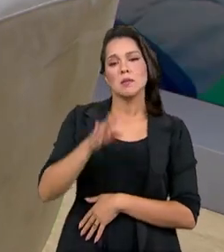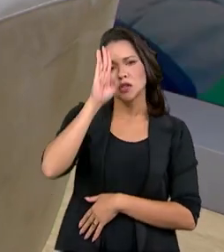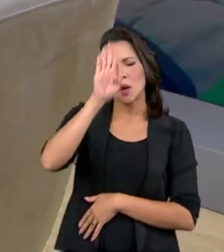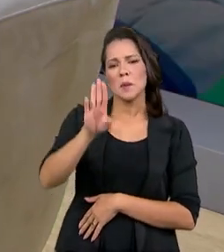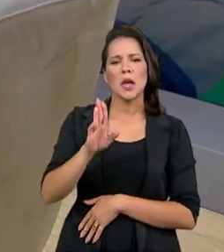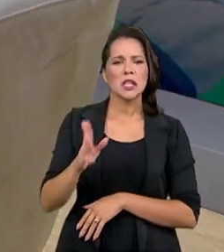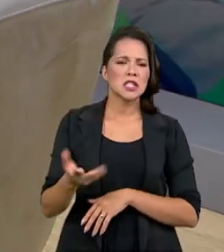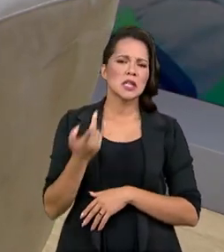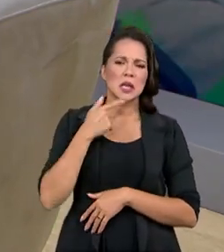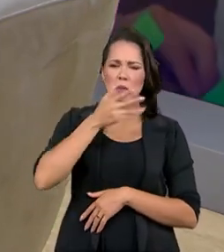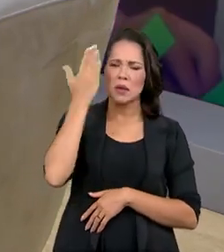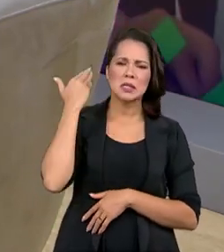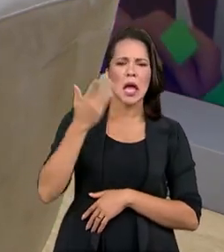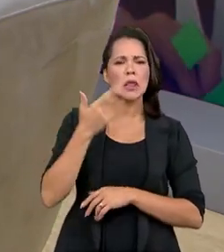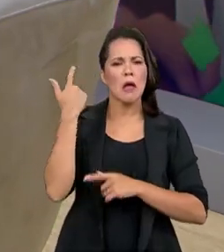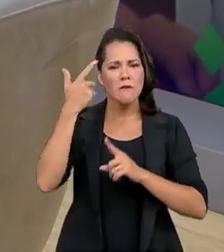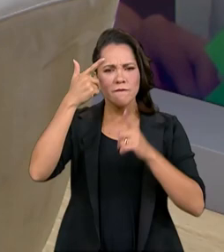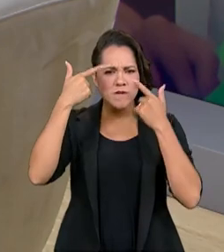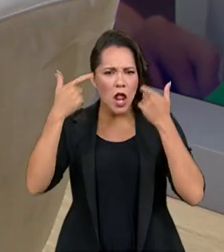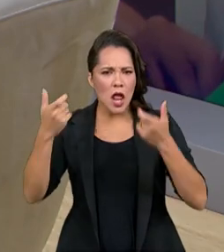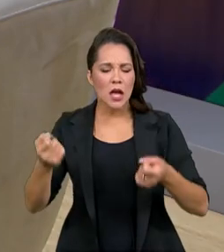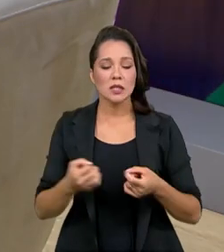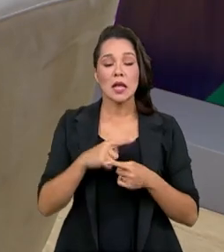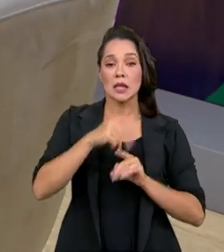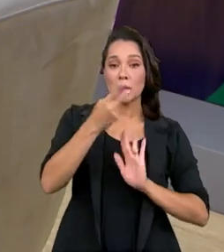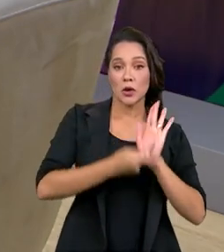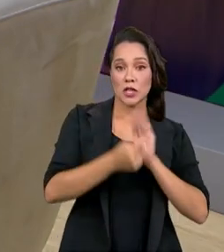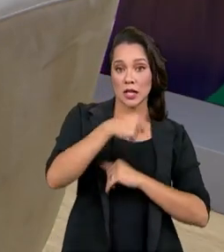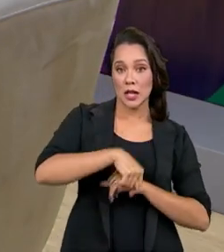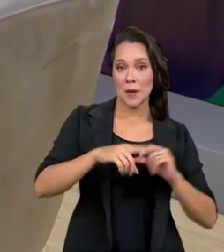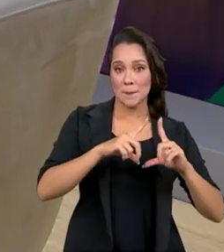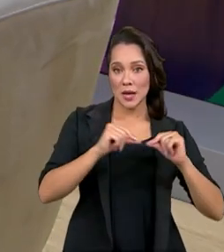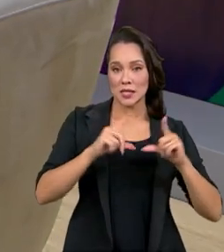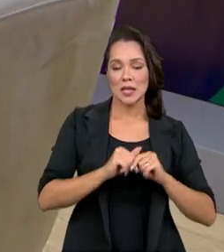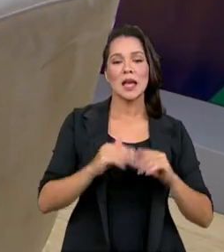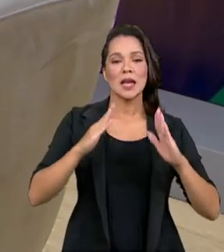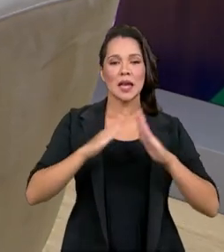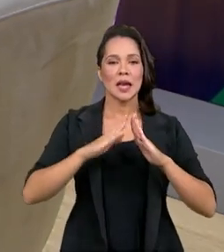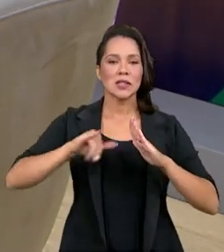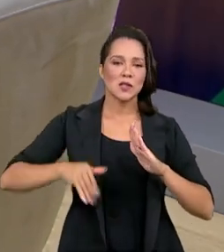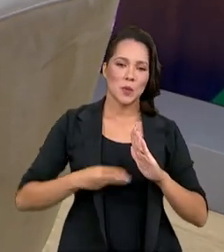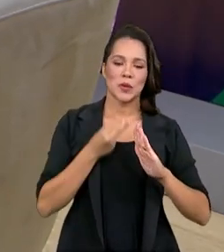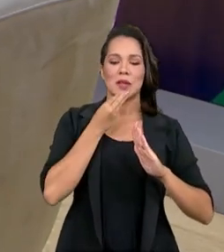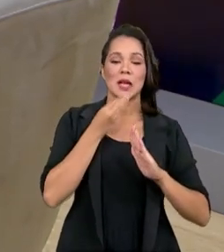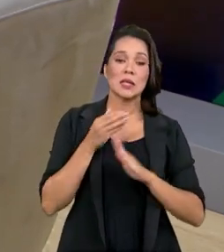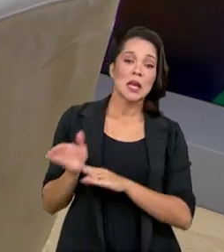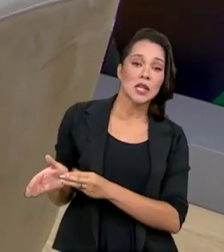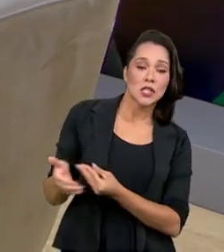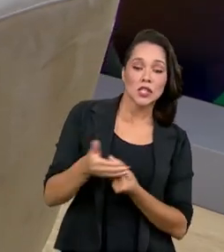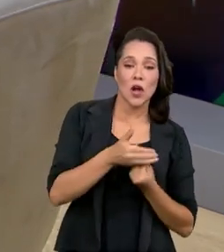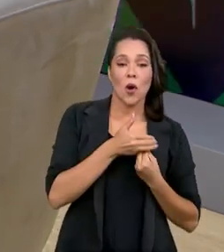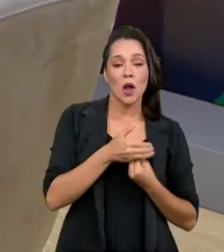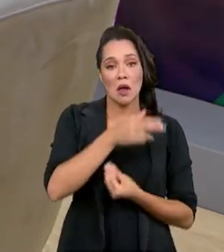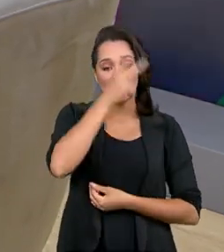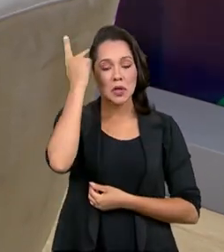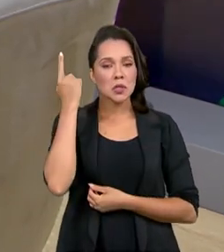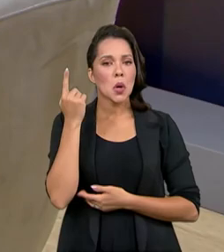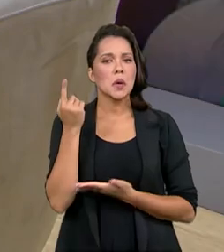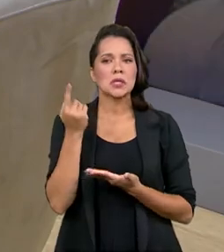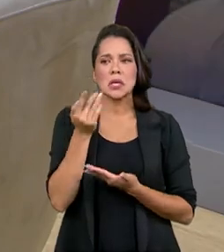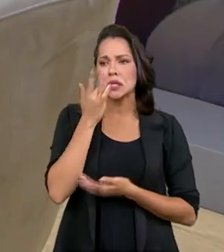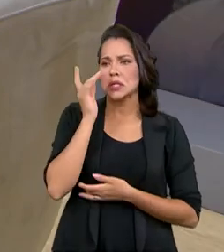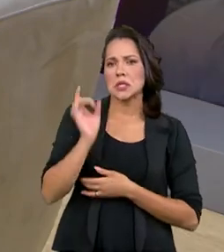que foram vítimas de violência. Tem um projeto aqui em Brasília, que chama Casa de Oportunidades, que nós acolhemos pessoas em situação